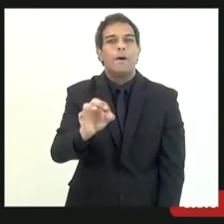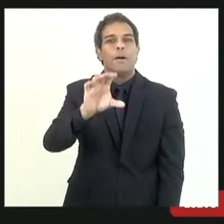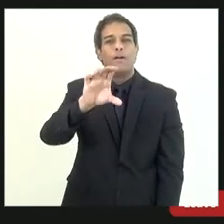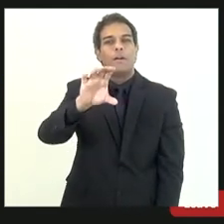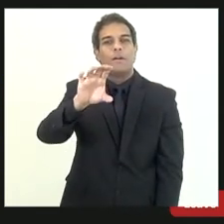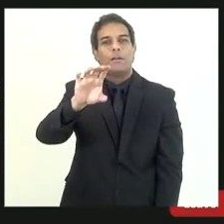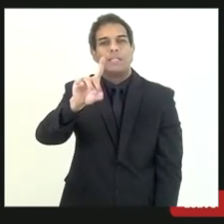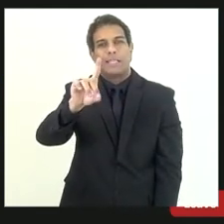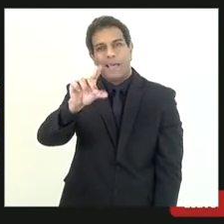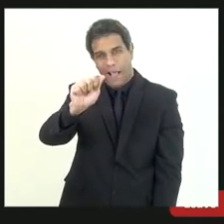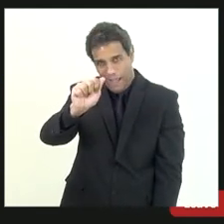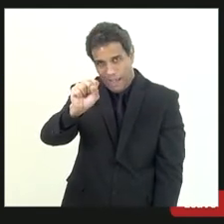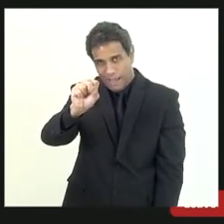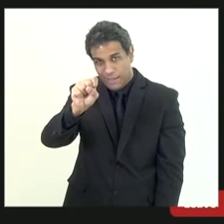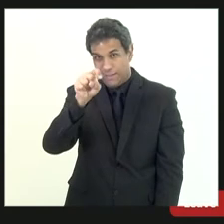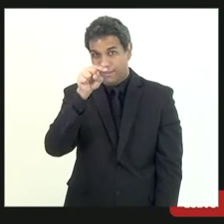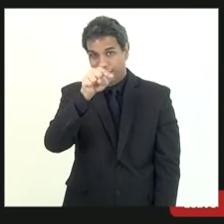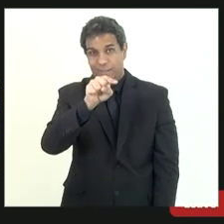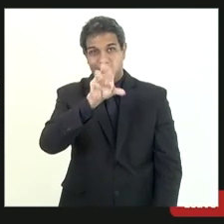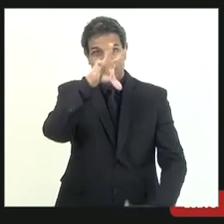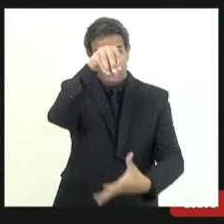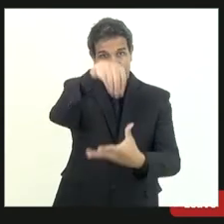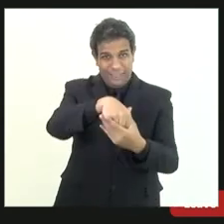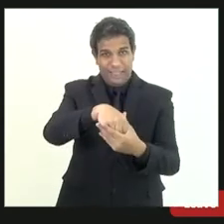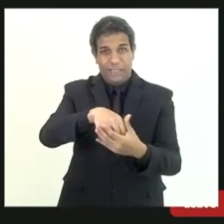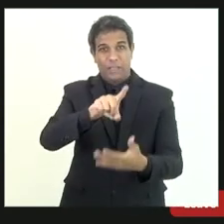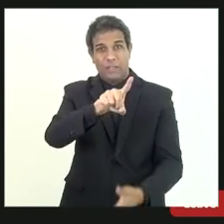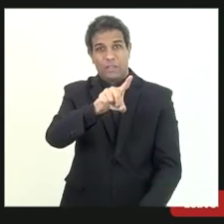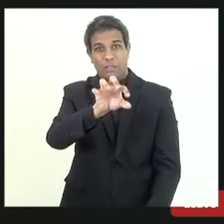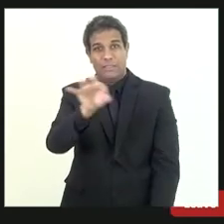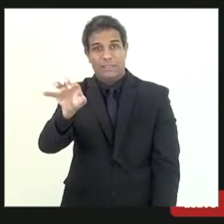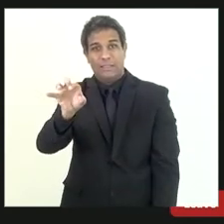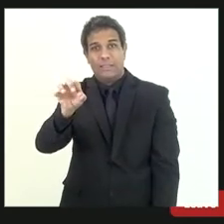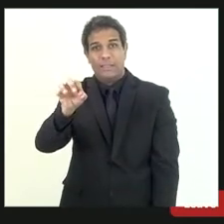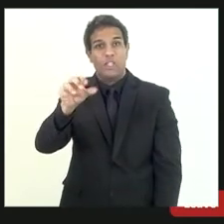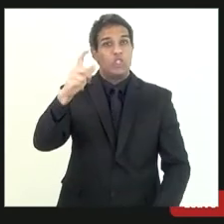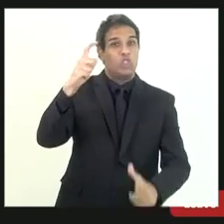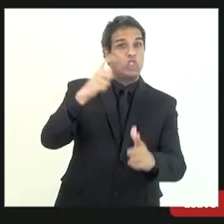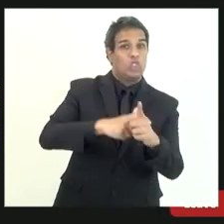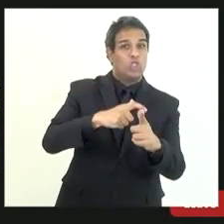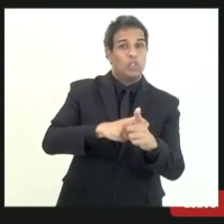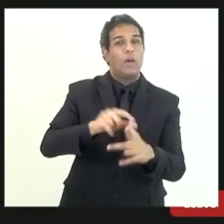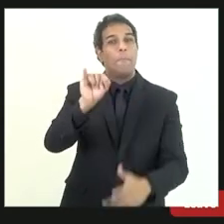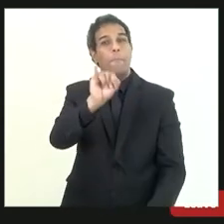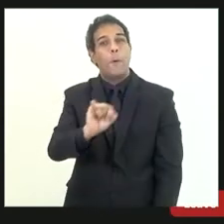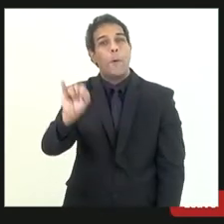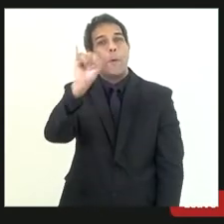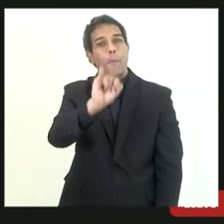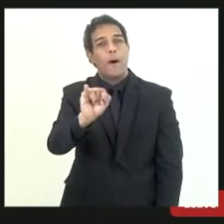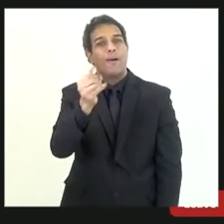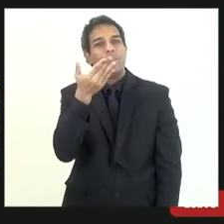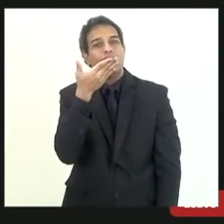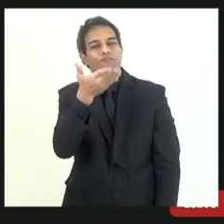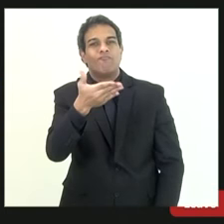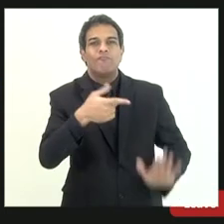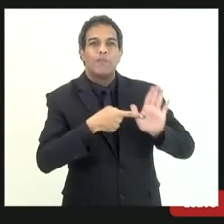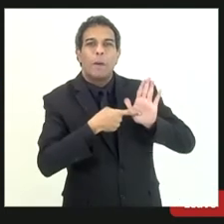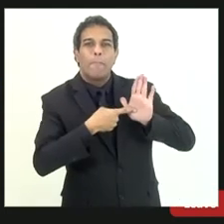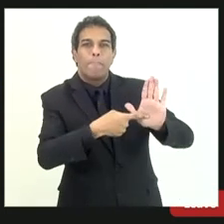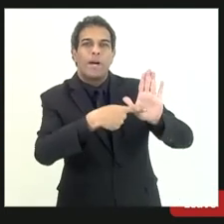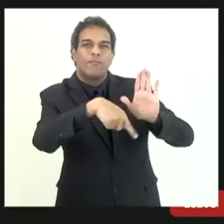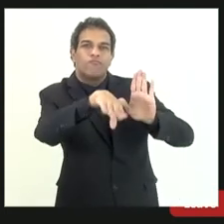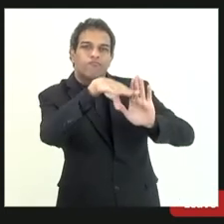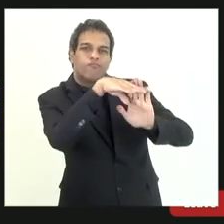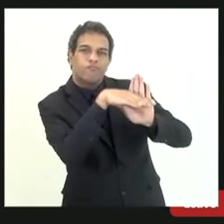concentradas nesses 100 maiores devedores demonstrando que é importante ter um trabalho de depuração desse